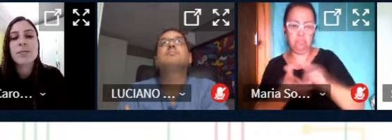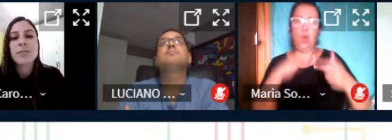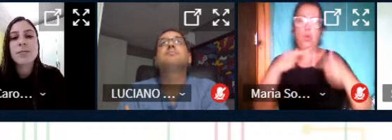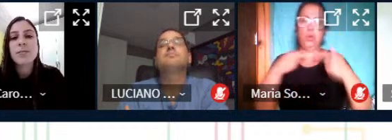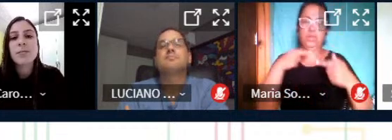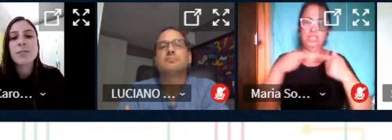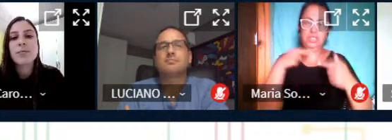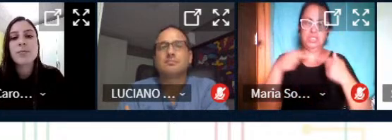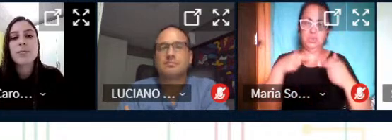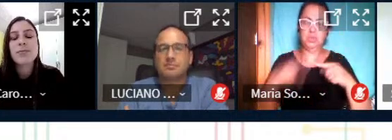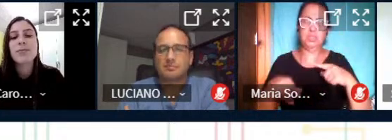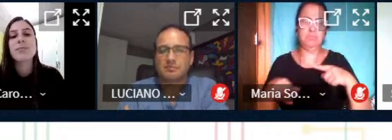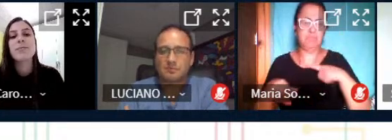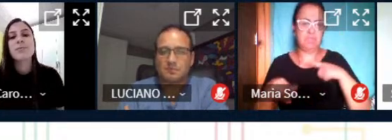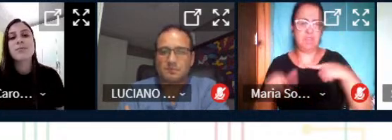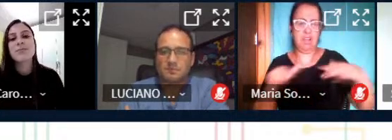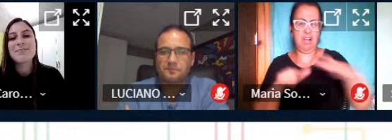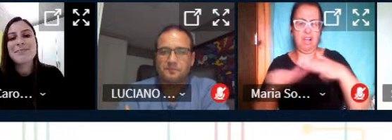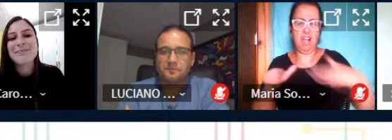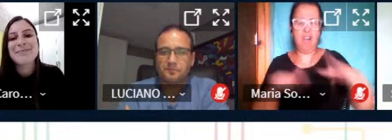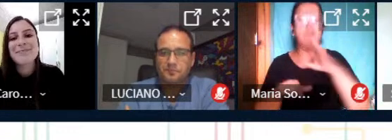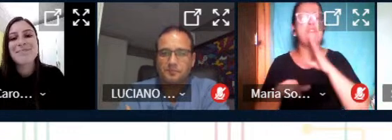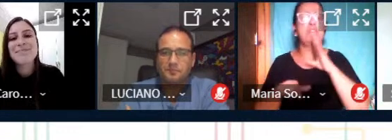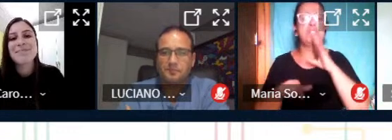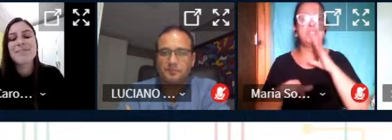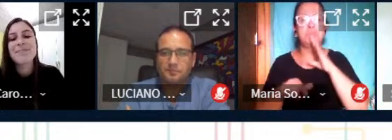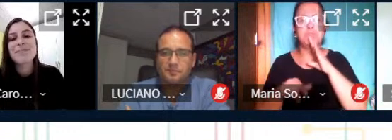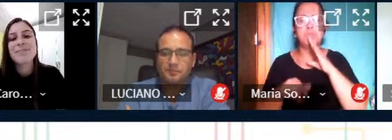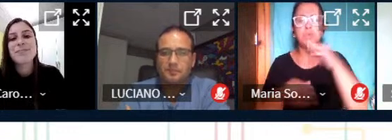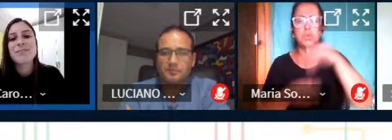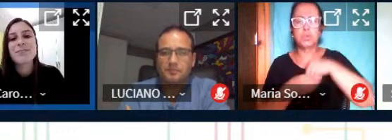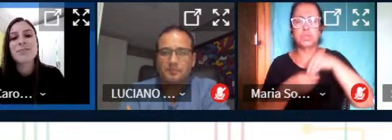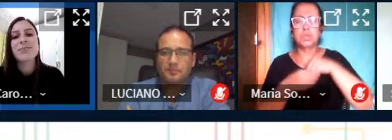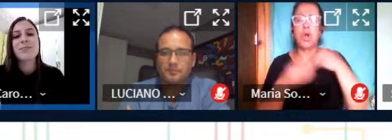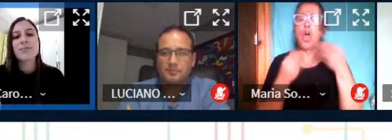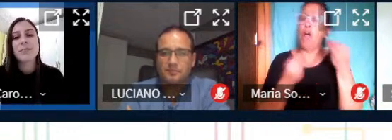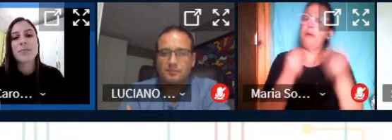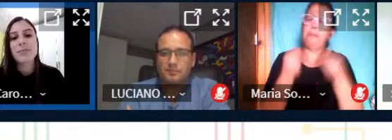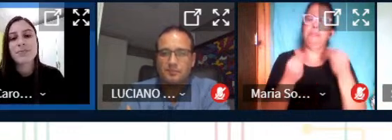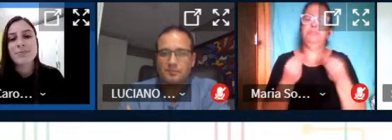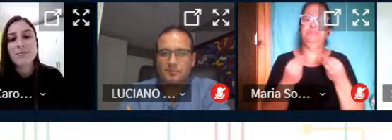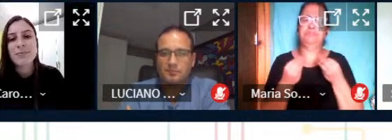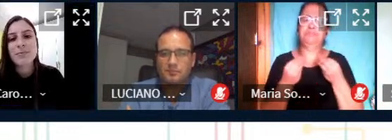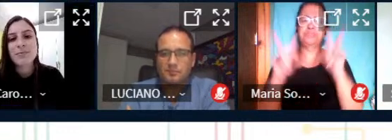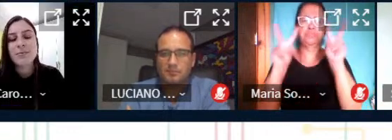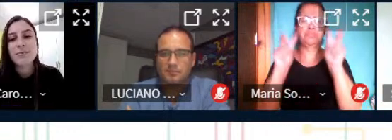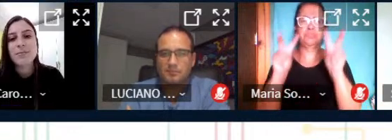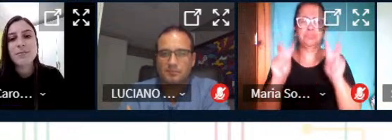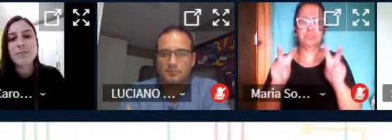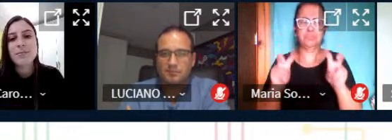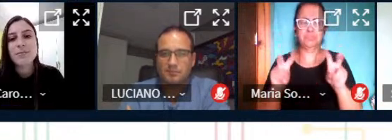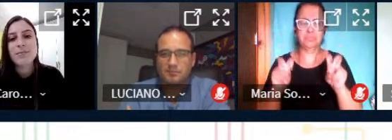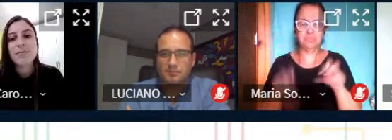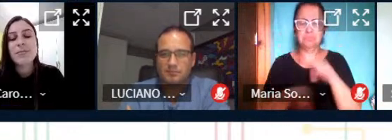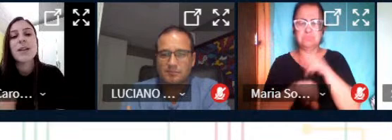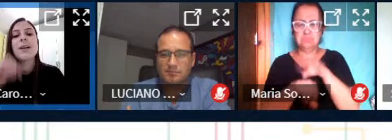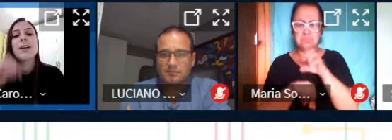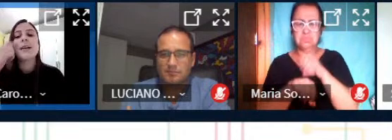muito dominio na área mas a gente tinha pensado nisso como é que funciona onde é que vem essas temáticas que vocês sugerem